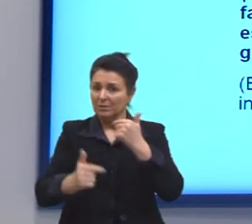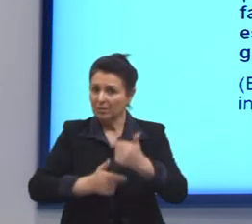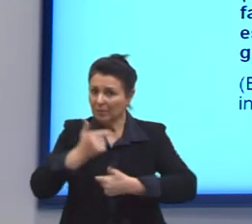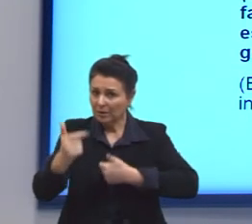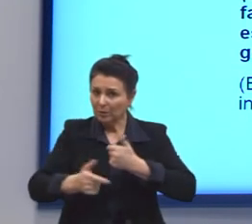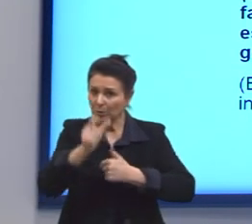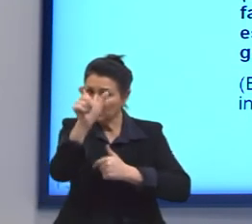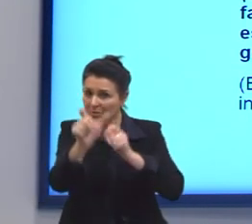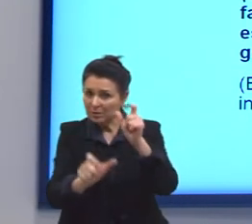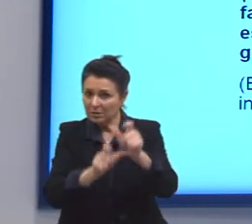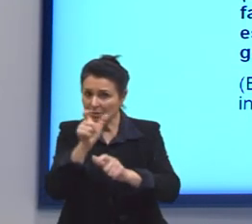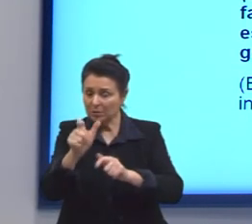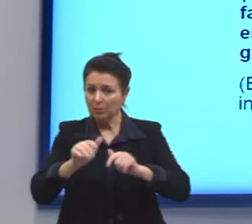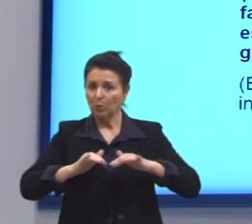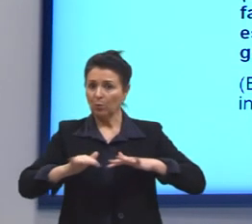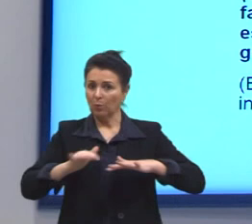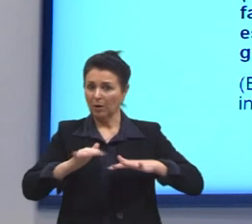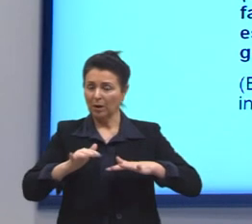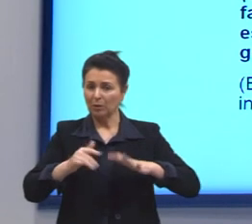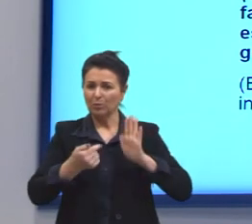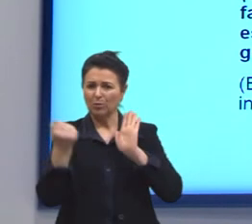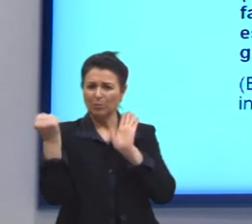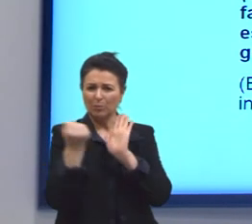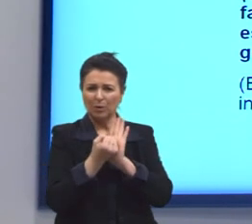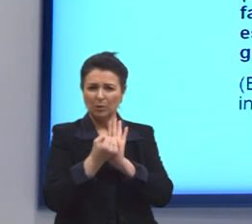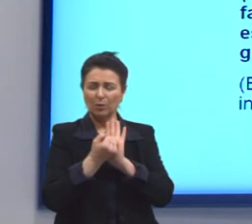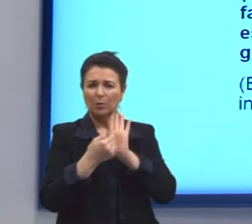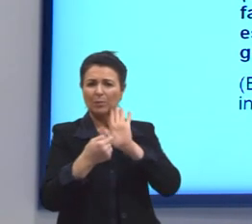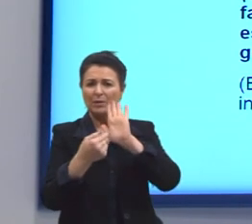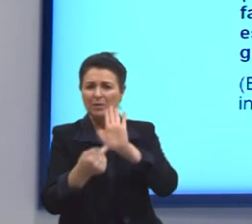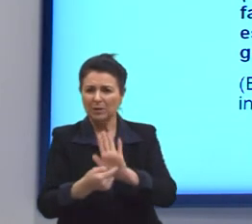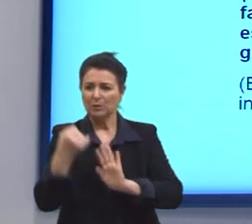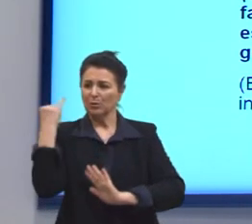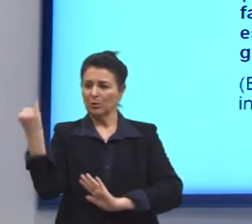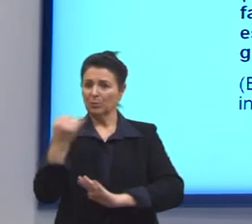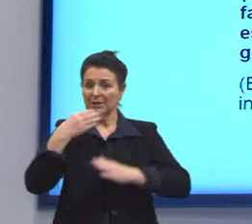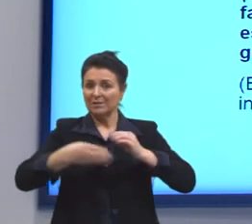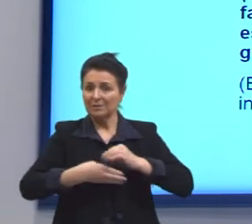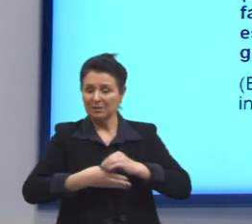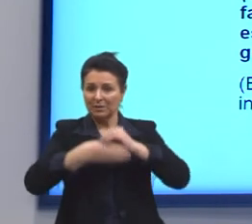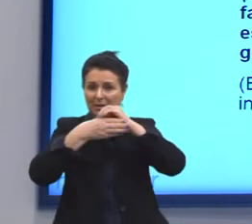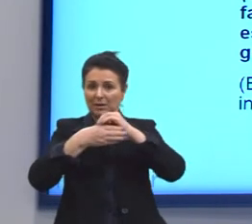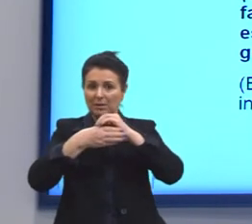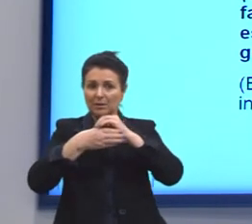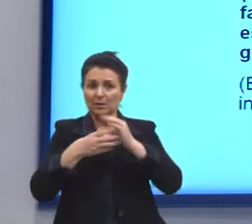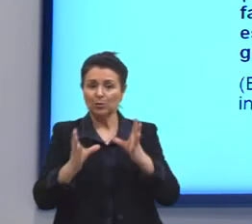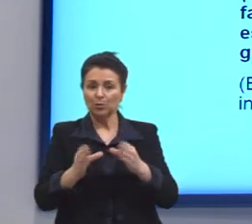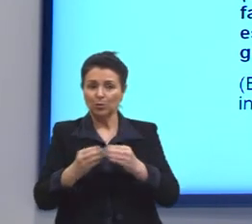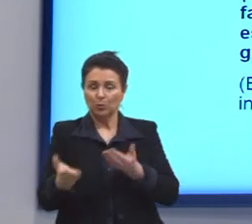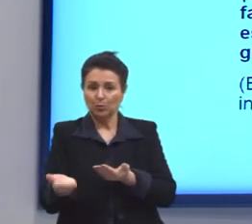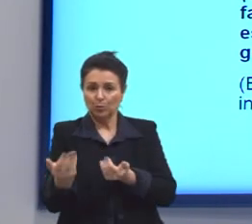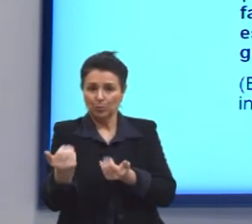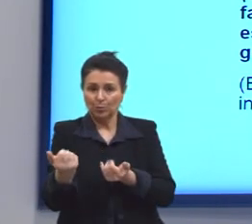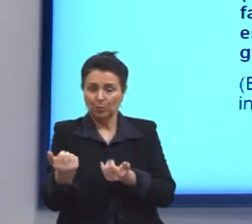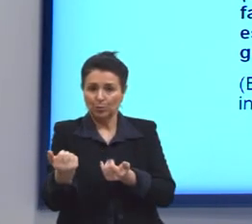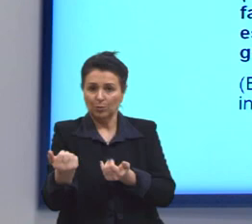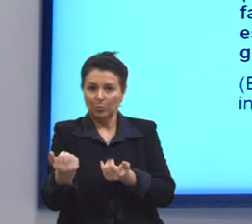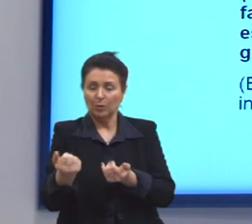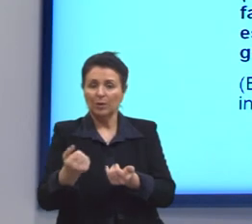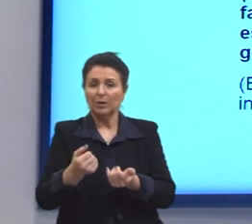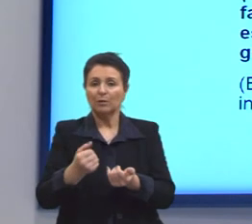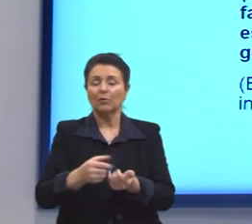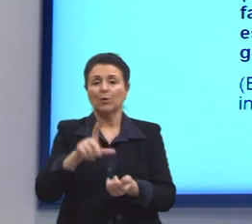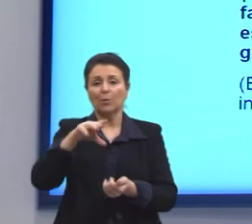O ato marcou o aparecimento de importantes lideranças dessa geração como o Martin